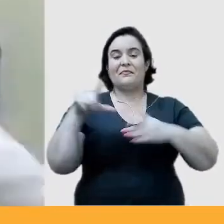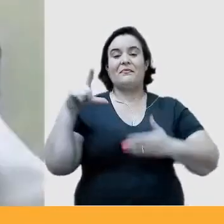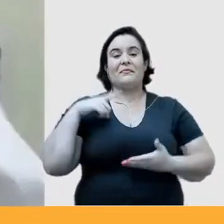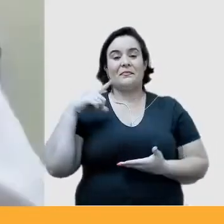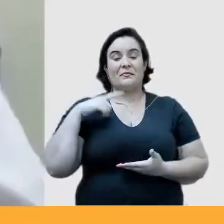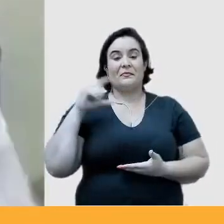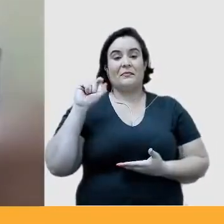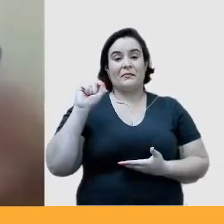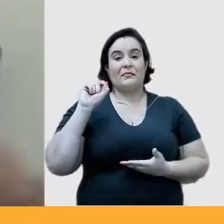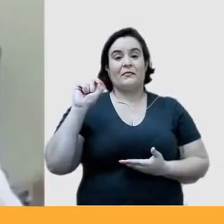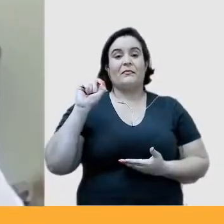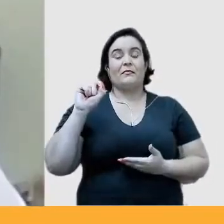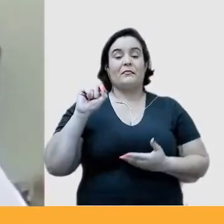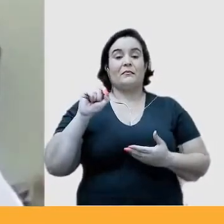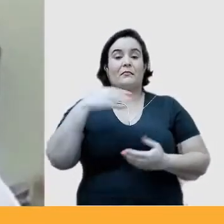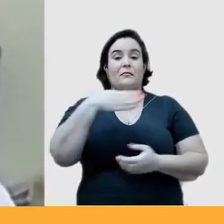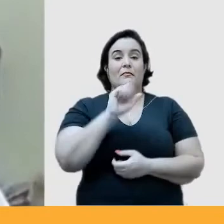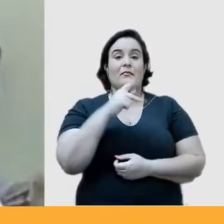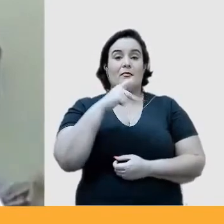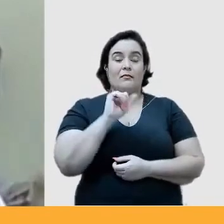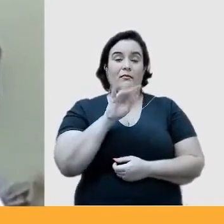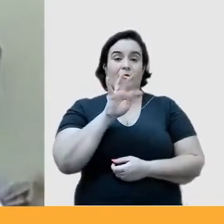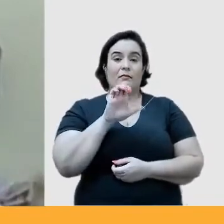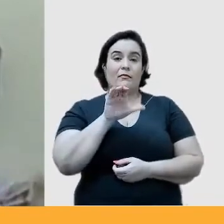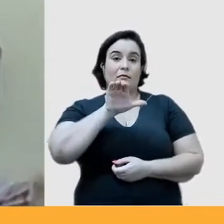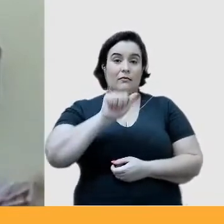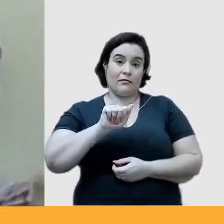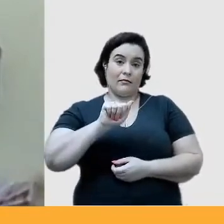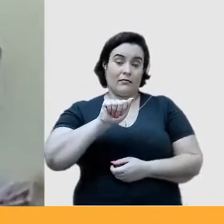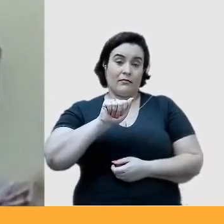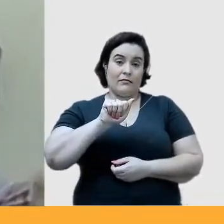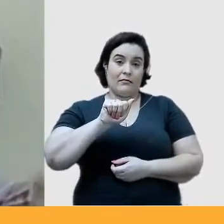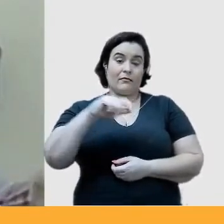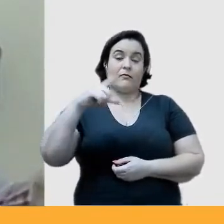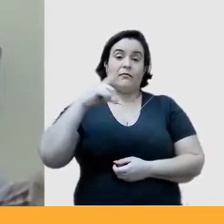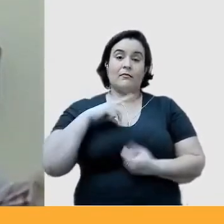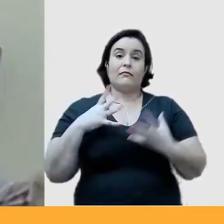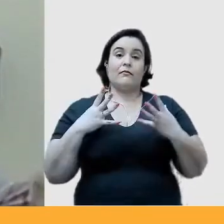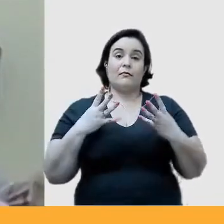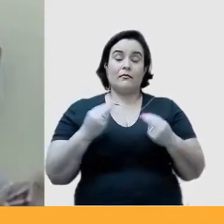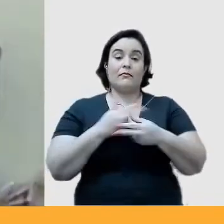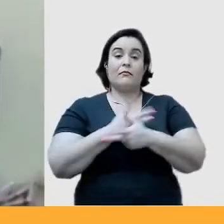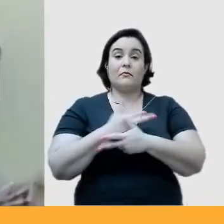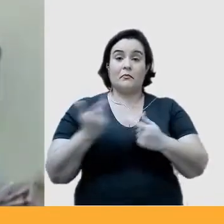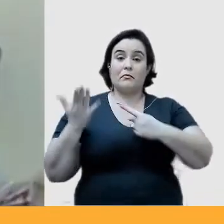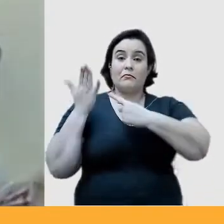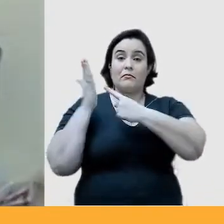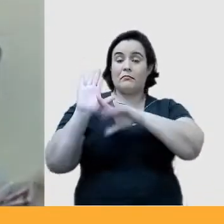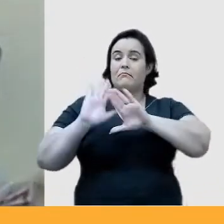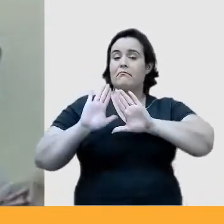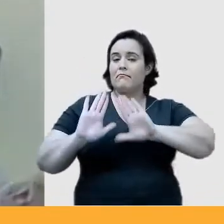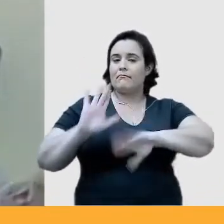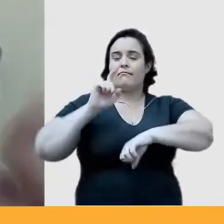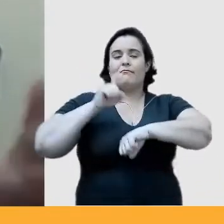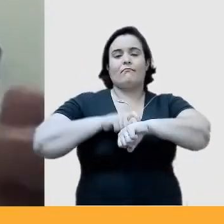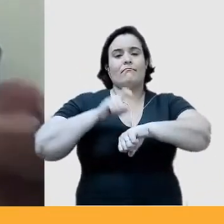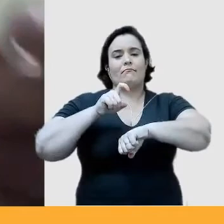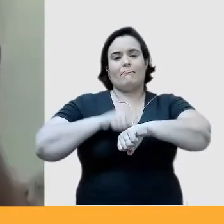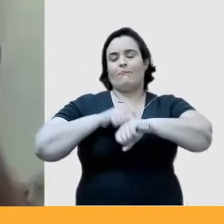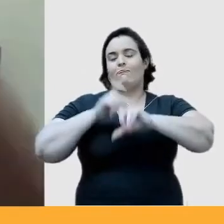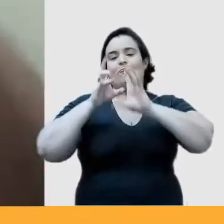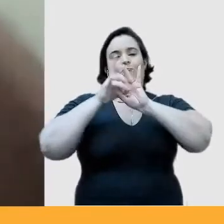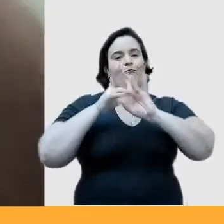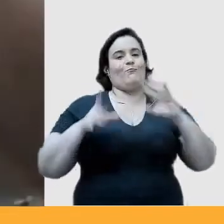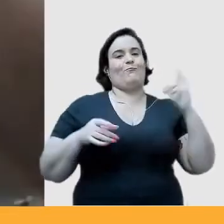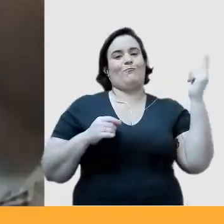mapoteca aqui com muita coisa para mostrar mas o tempo não vai não vai permitir